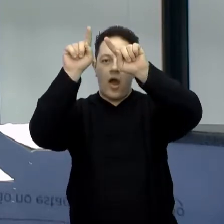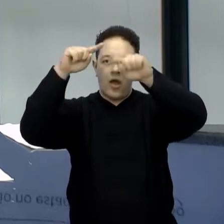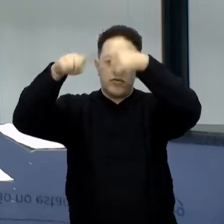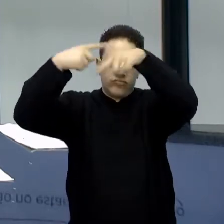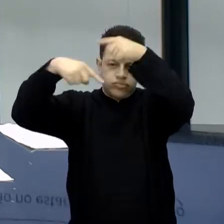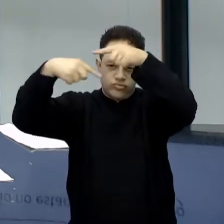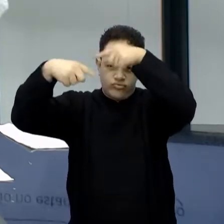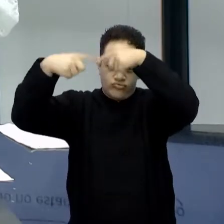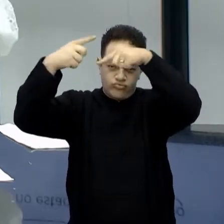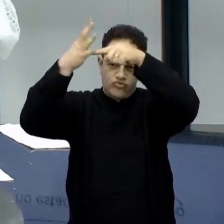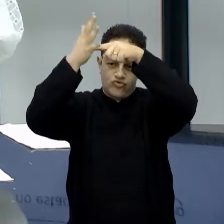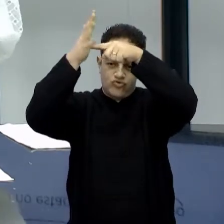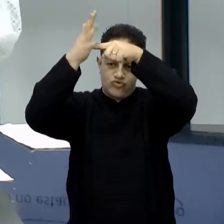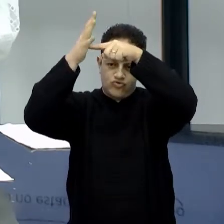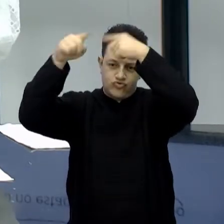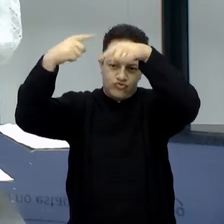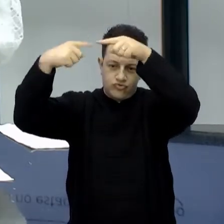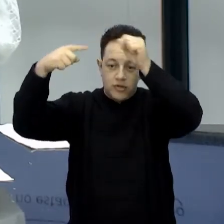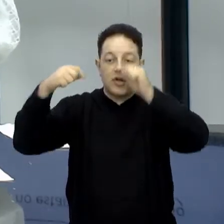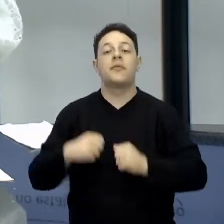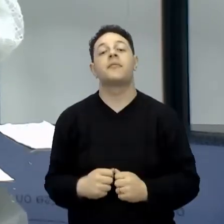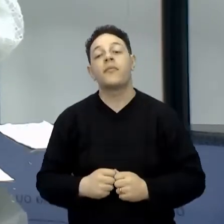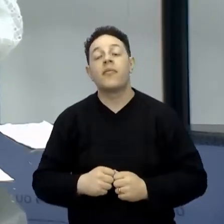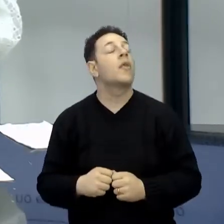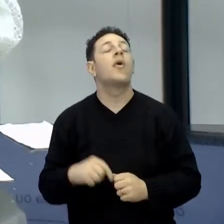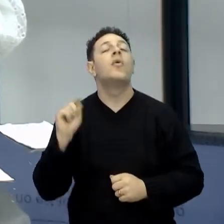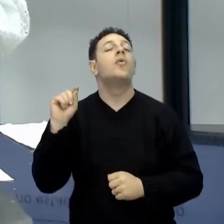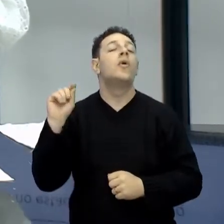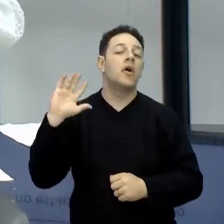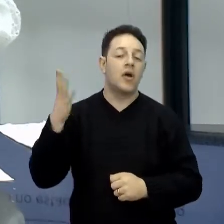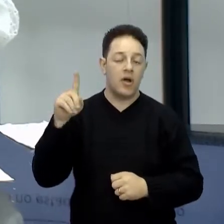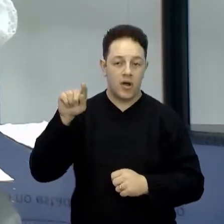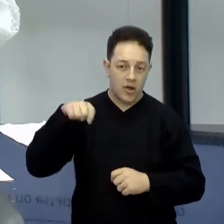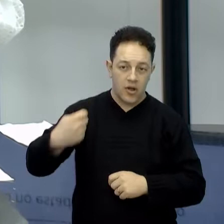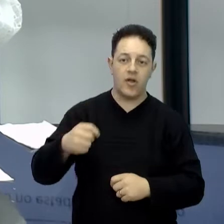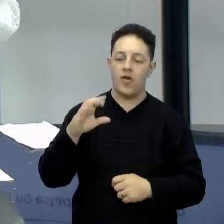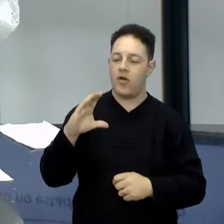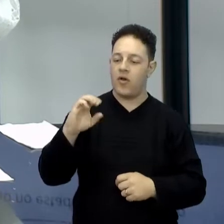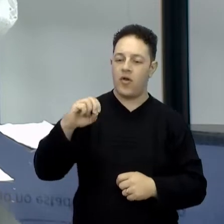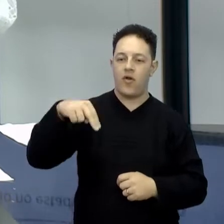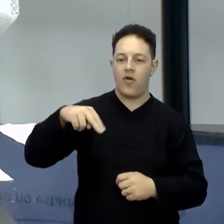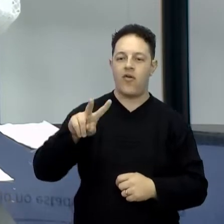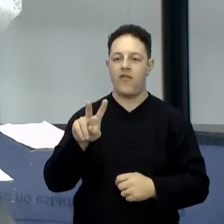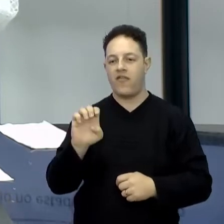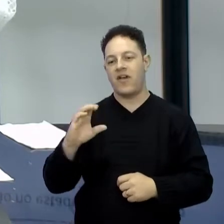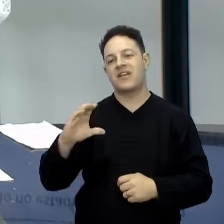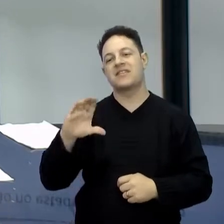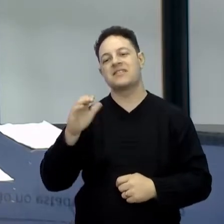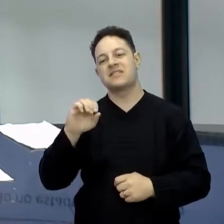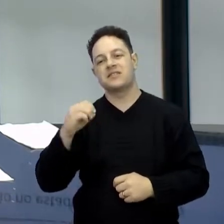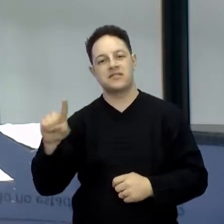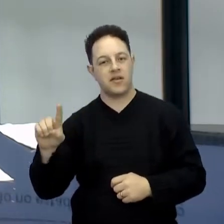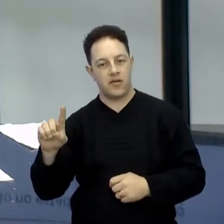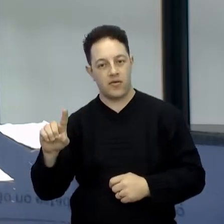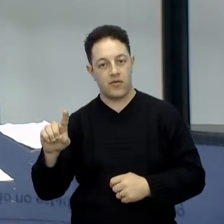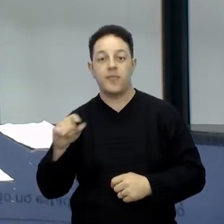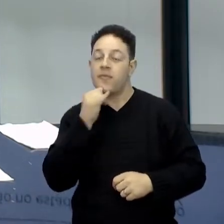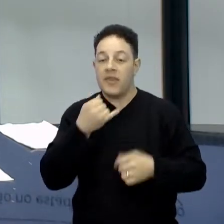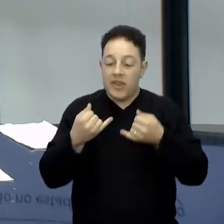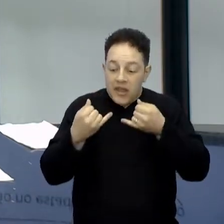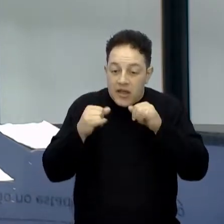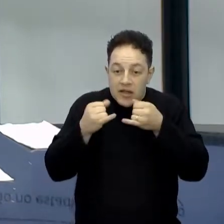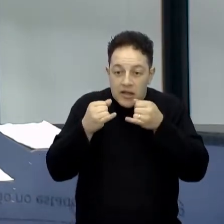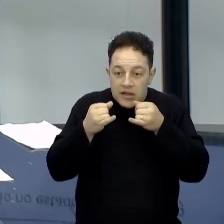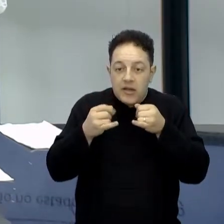Então, o que acontece? Esse processo é chamado de convecção. Quando a energia, ela se